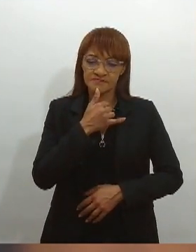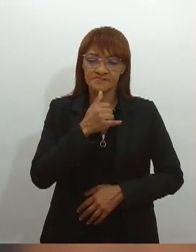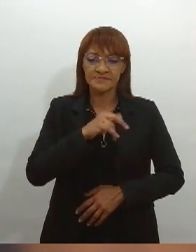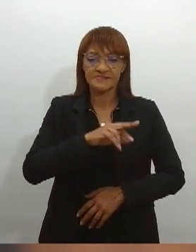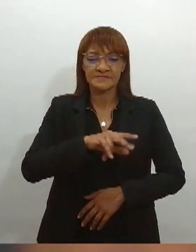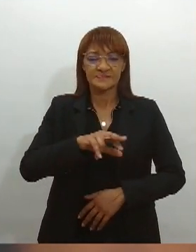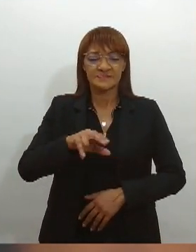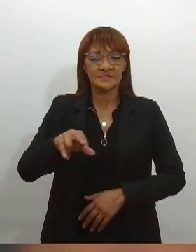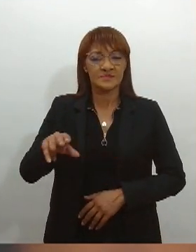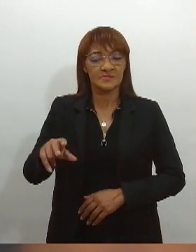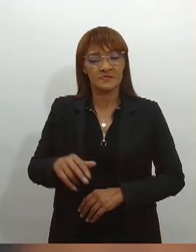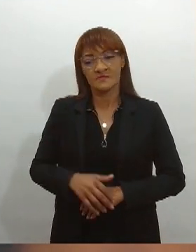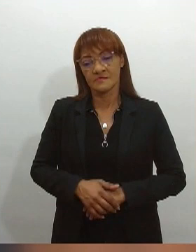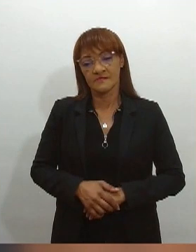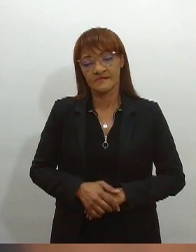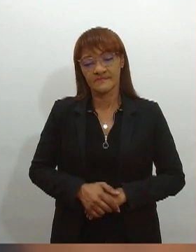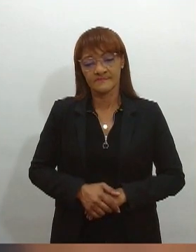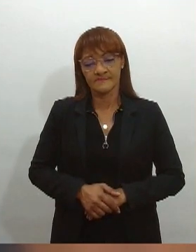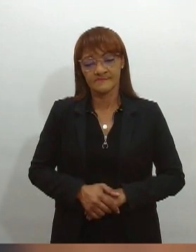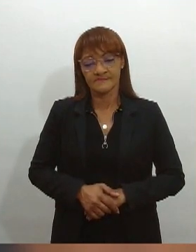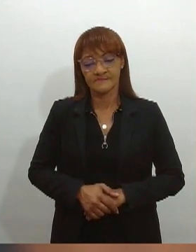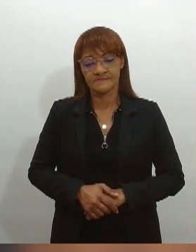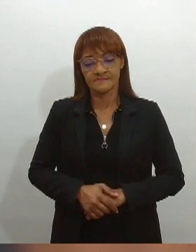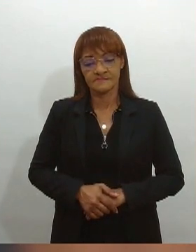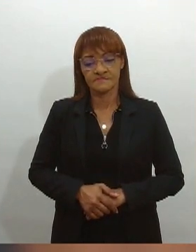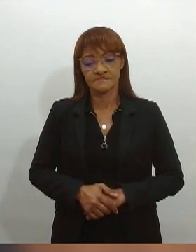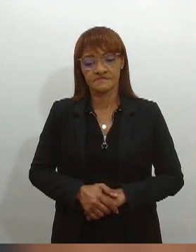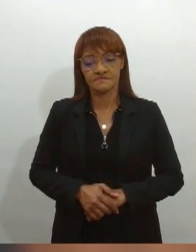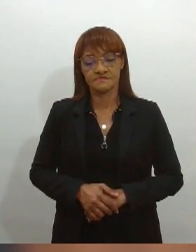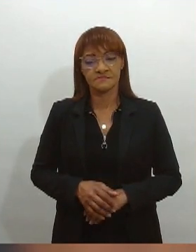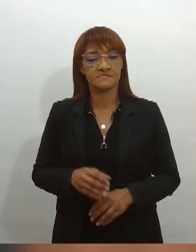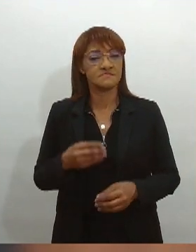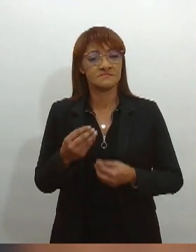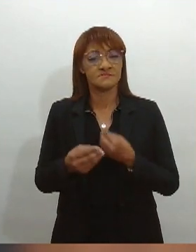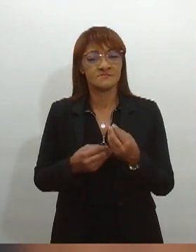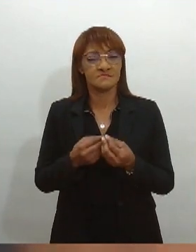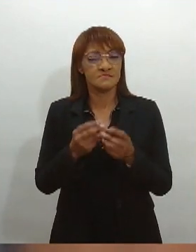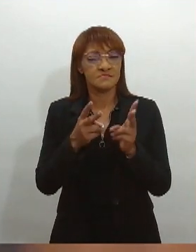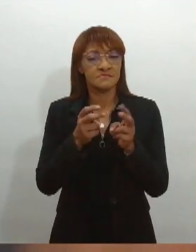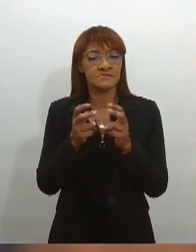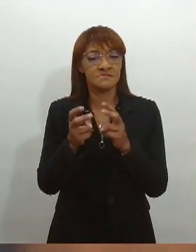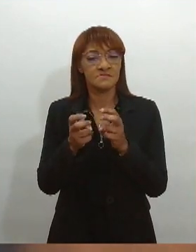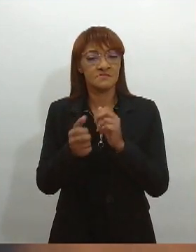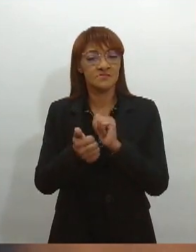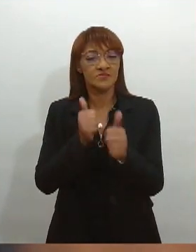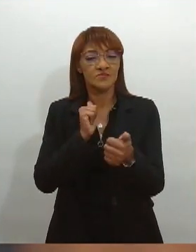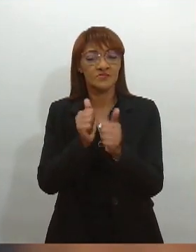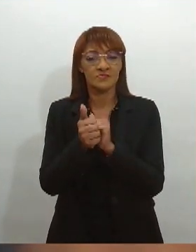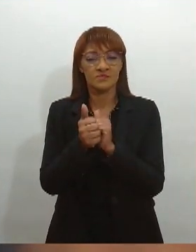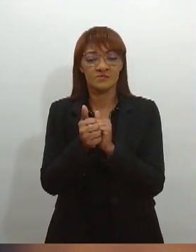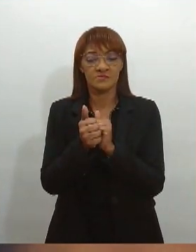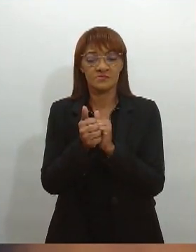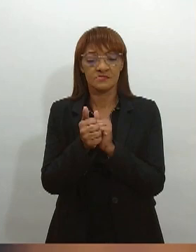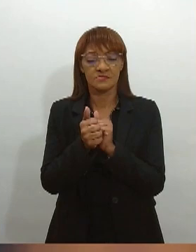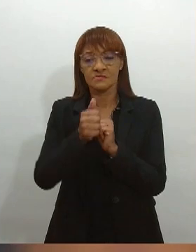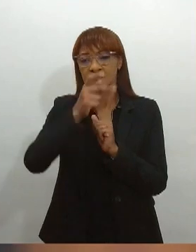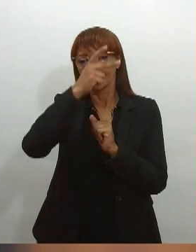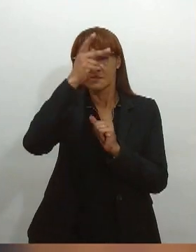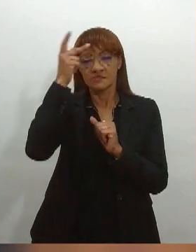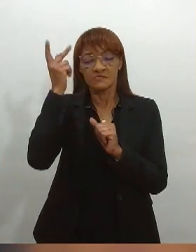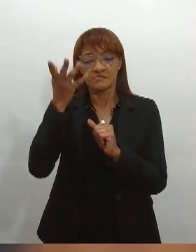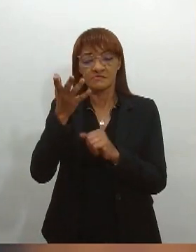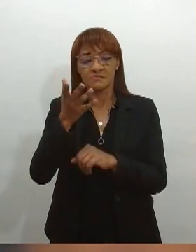espetáculos esportivos, em que pessoas são discriminadas, a exemplo do